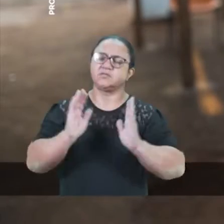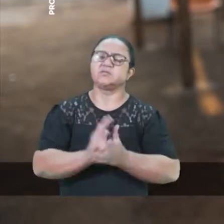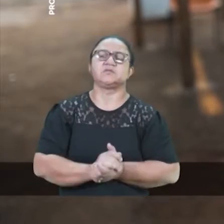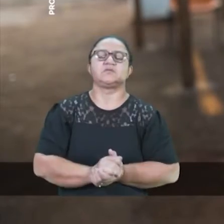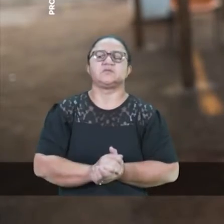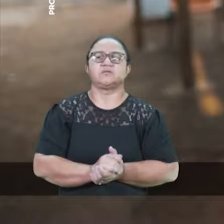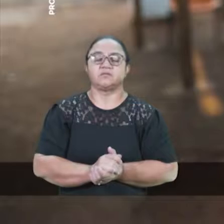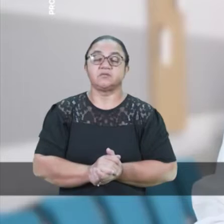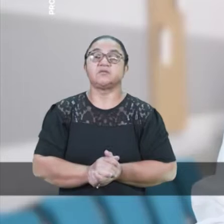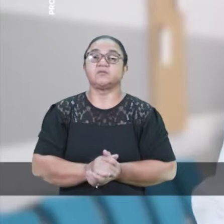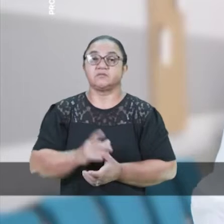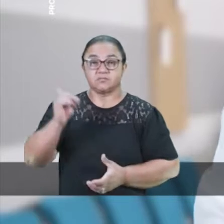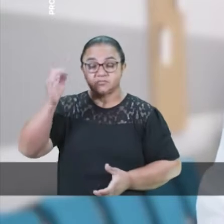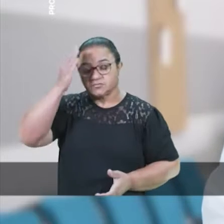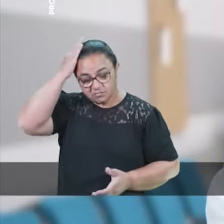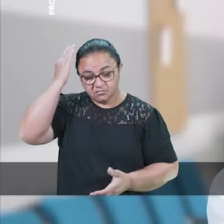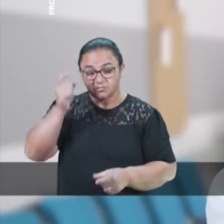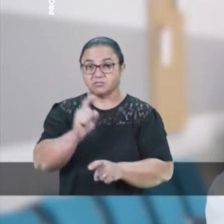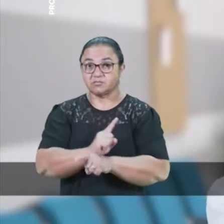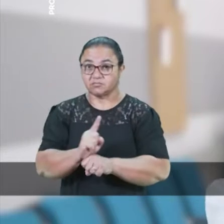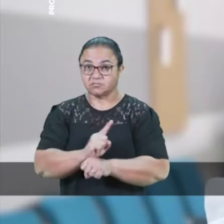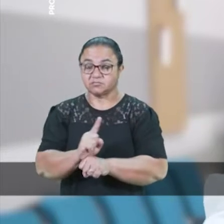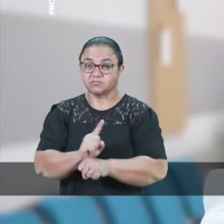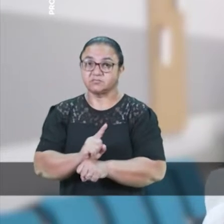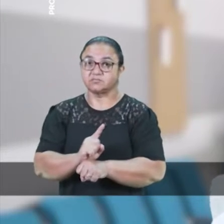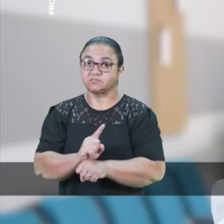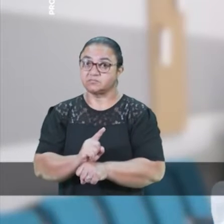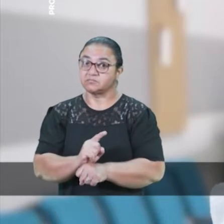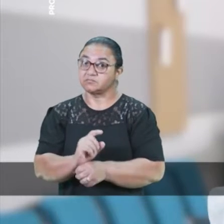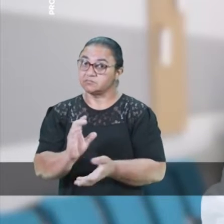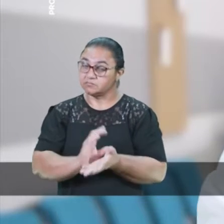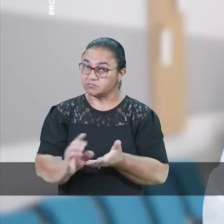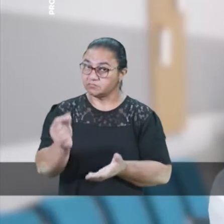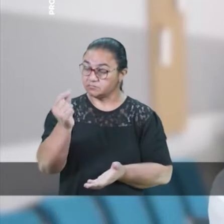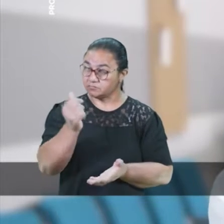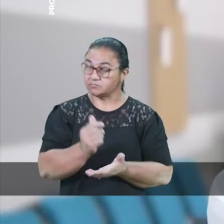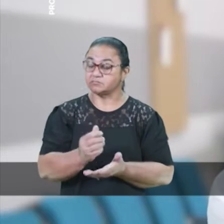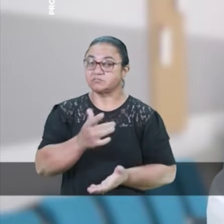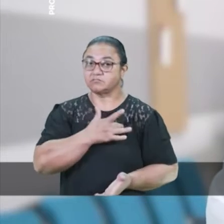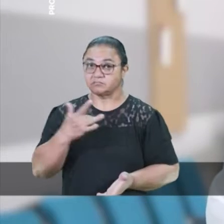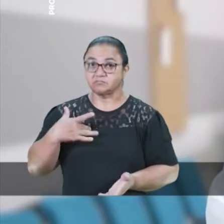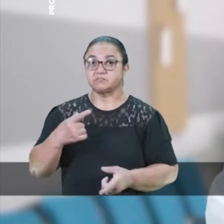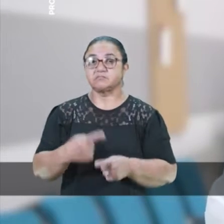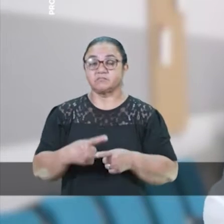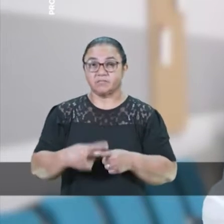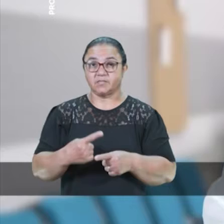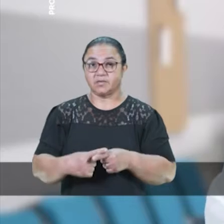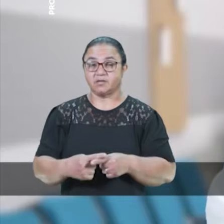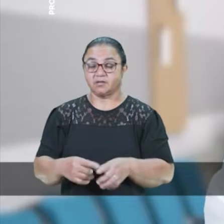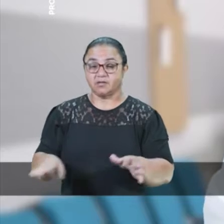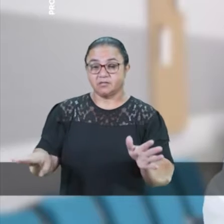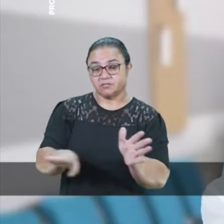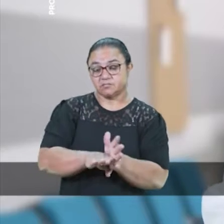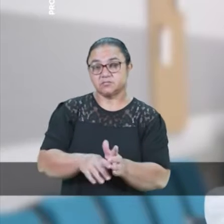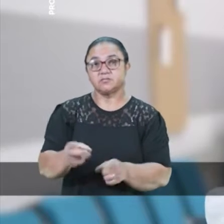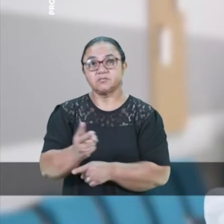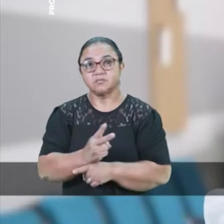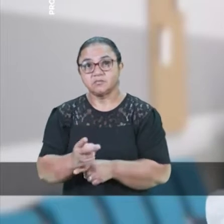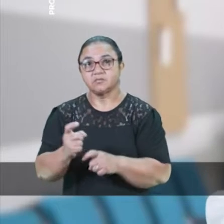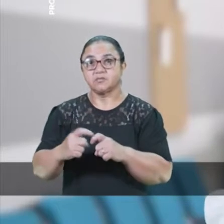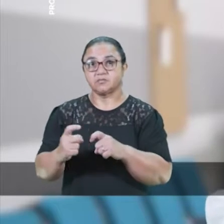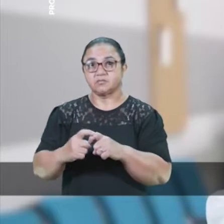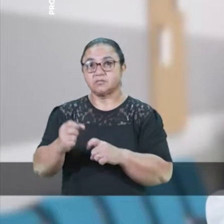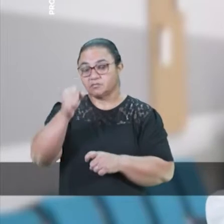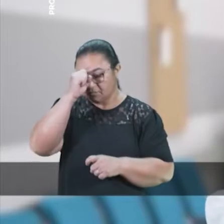tudo aí, gente. Nós vamos fazer uma gestão correta dos recursos destinados à saúde. Por isso, quem chegar